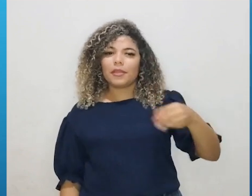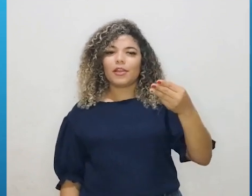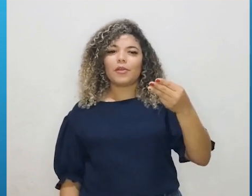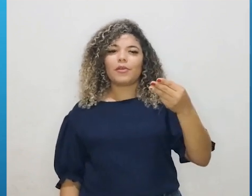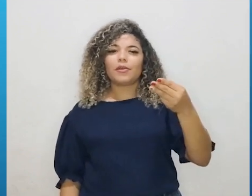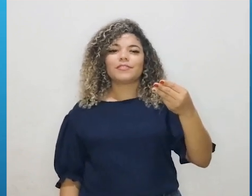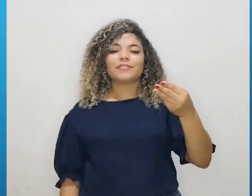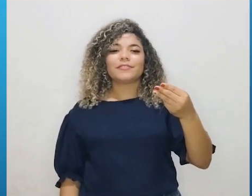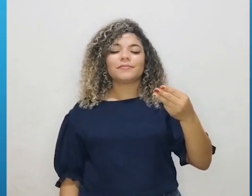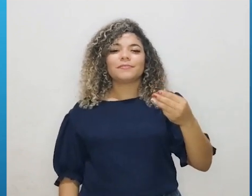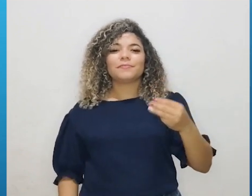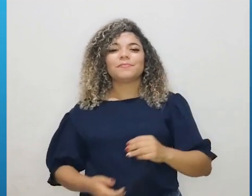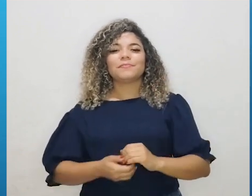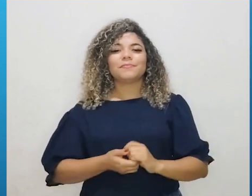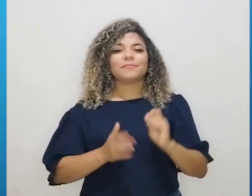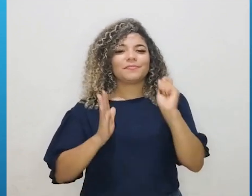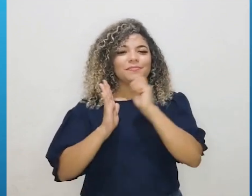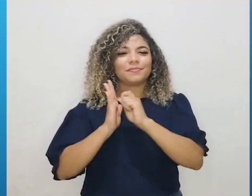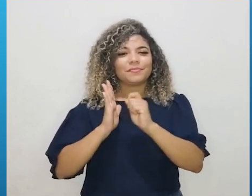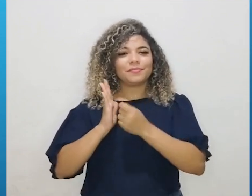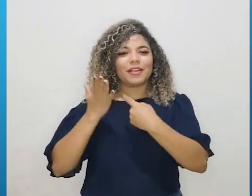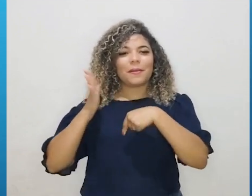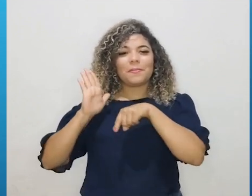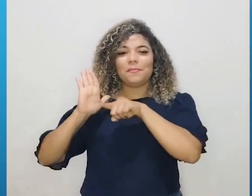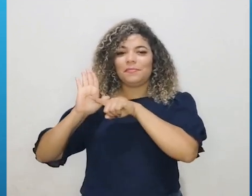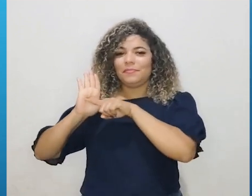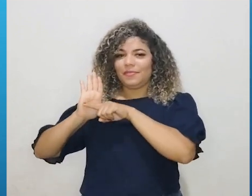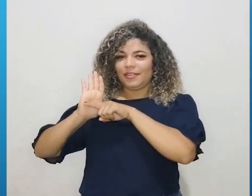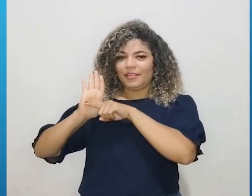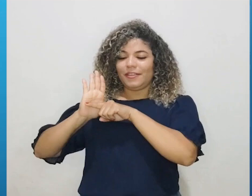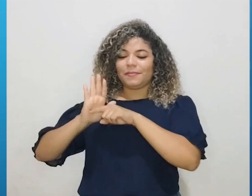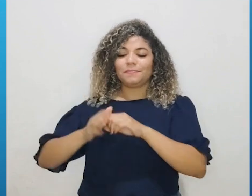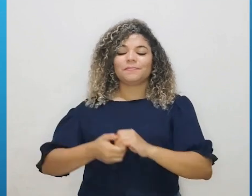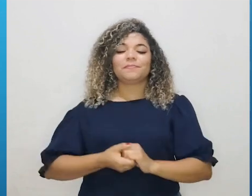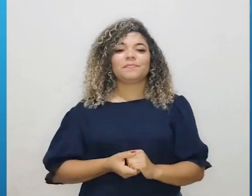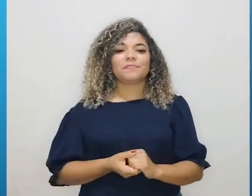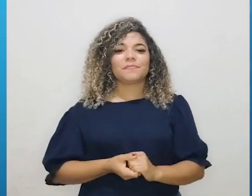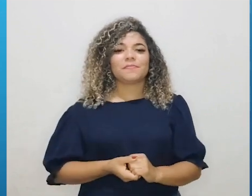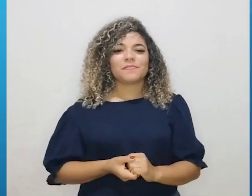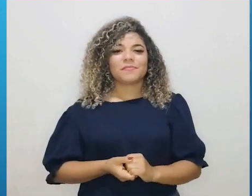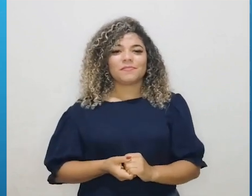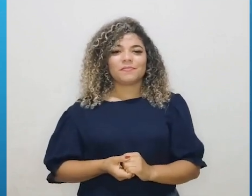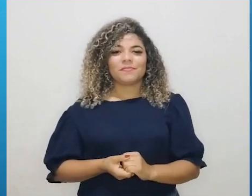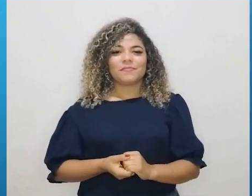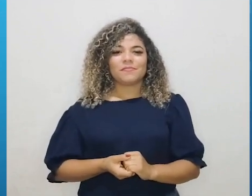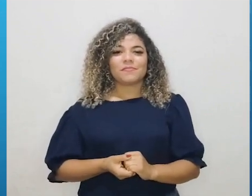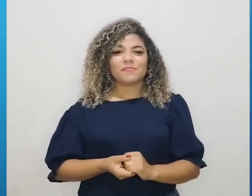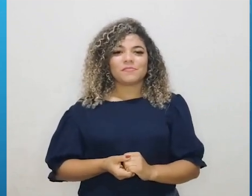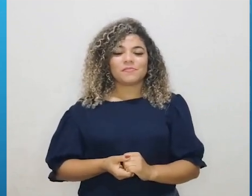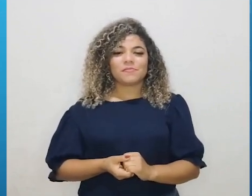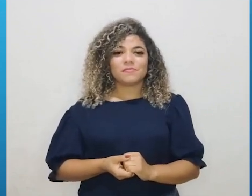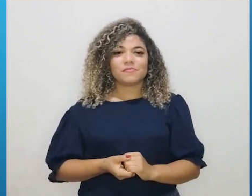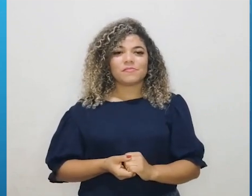vamos anotar aqui, vai ser menos 190 milhões.